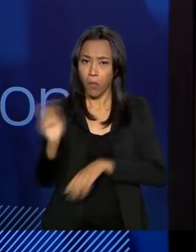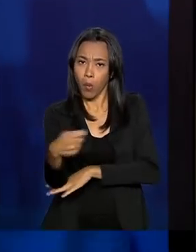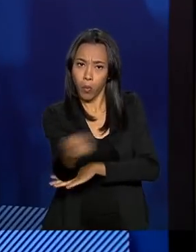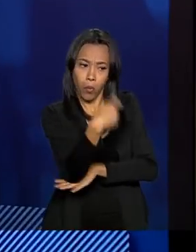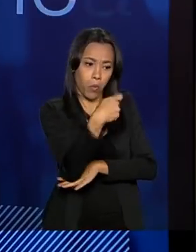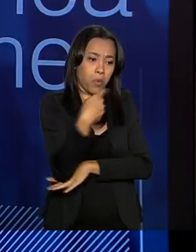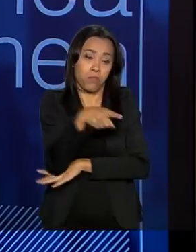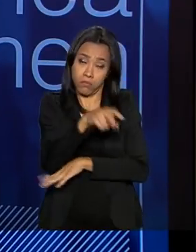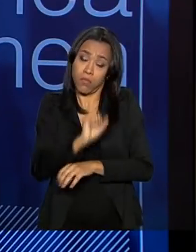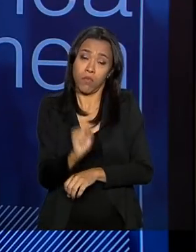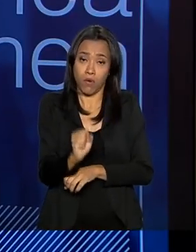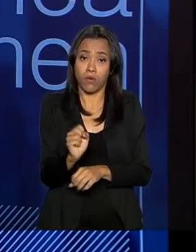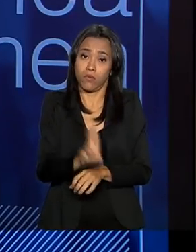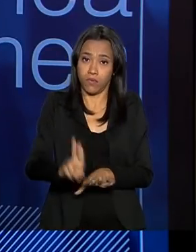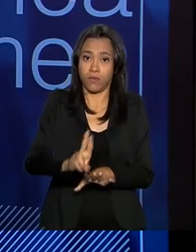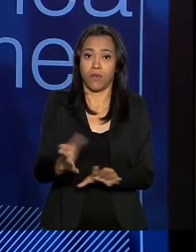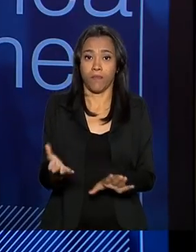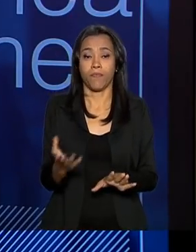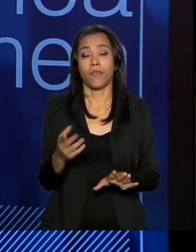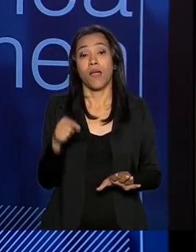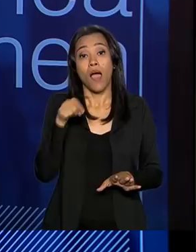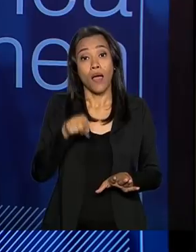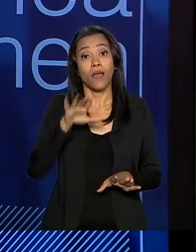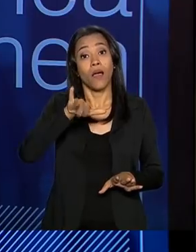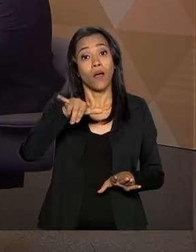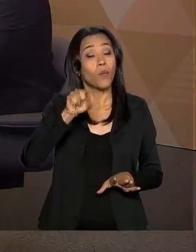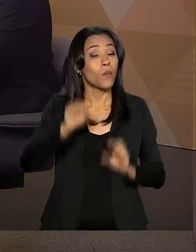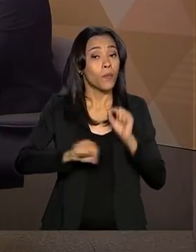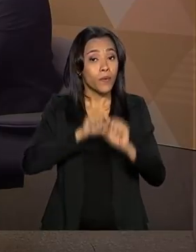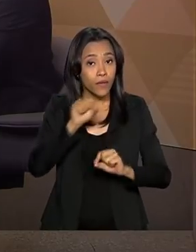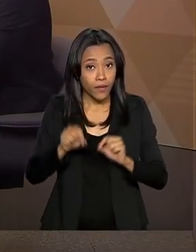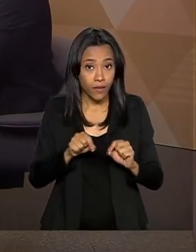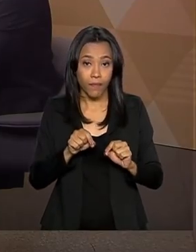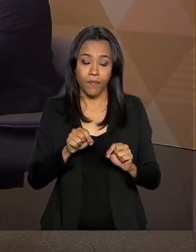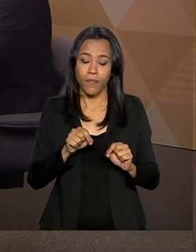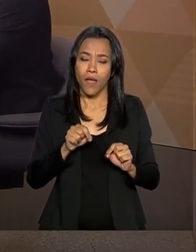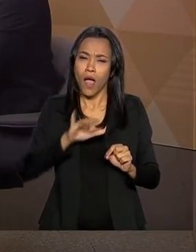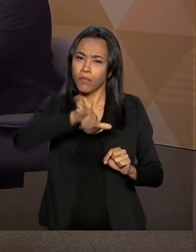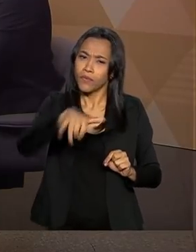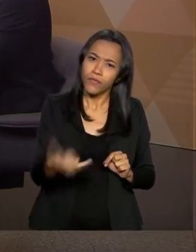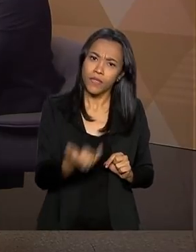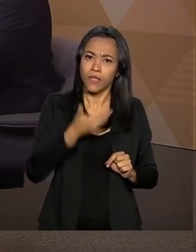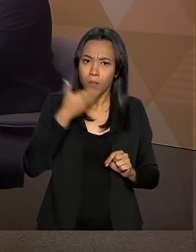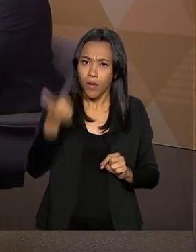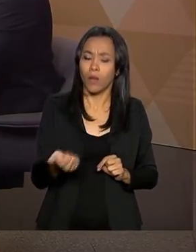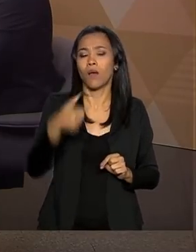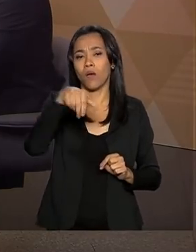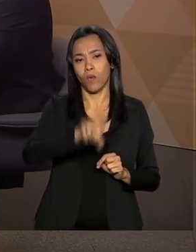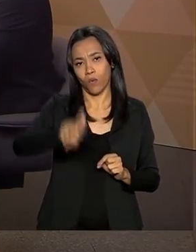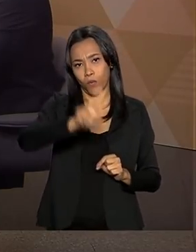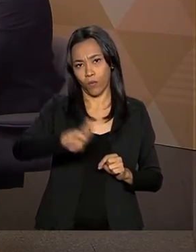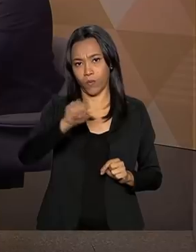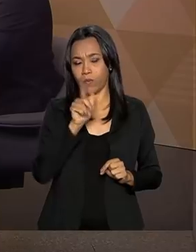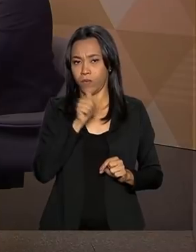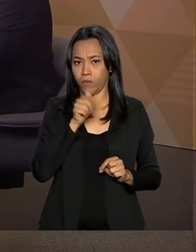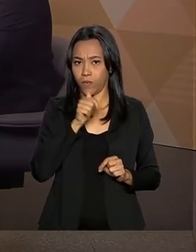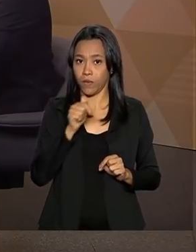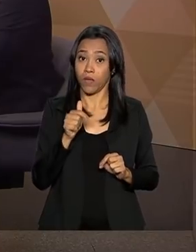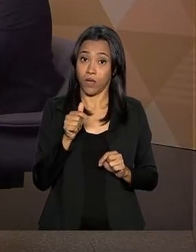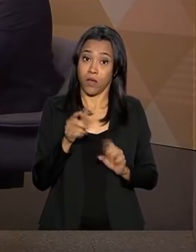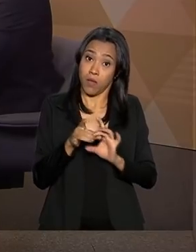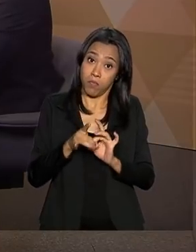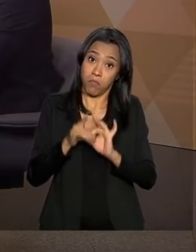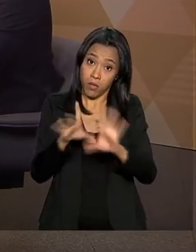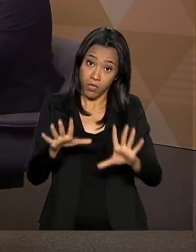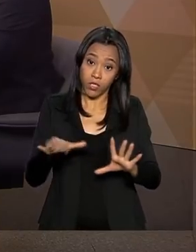vai ter recarga ou não. Neste caso, você aproveita de melhor forma o recurso hídrico, permitindo, tanto na